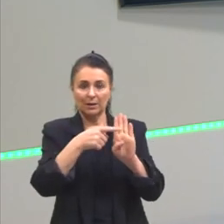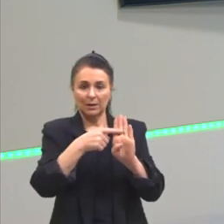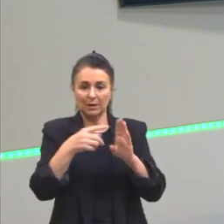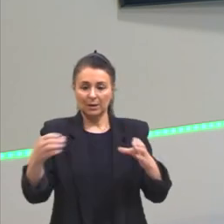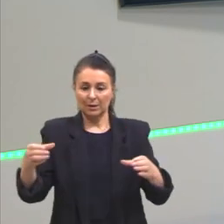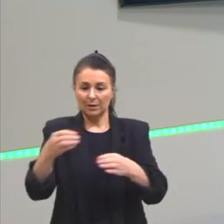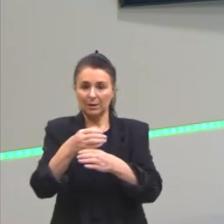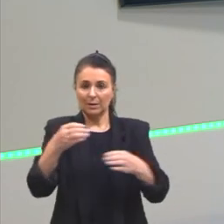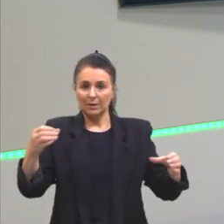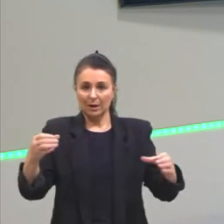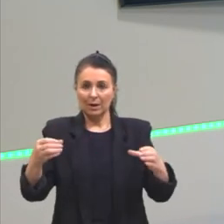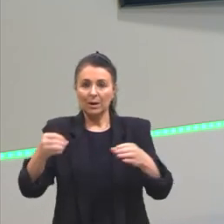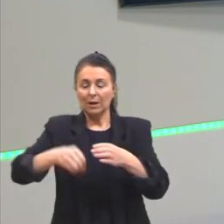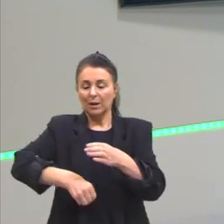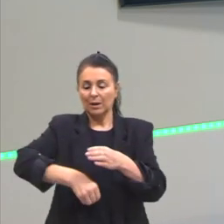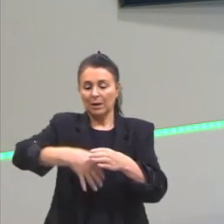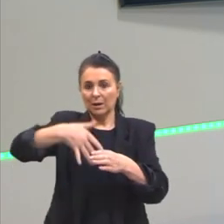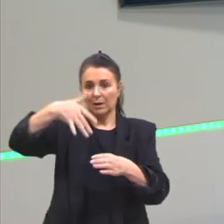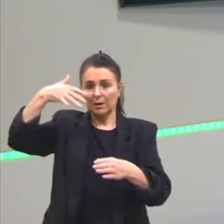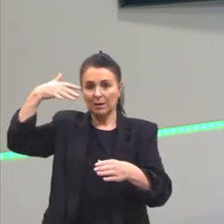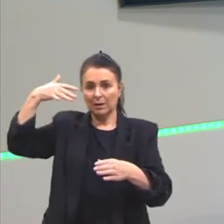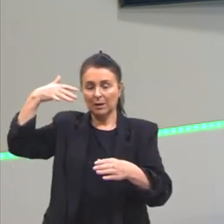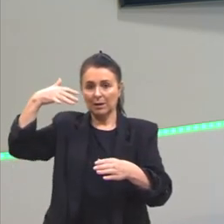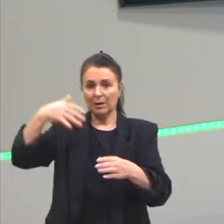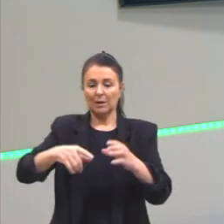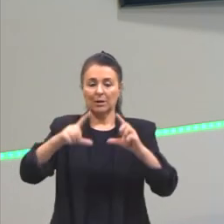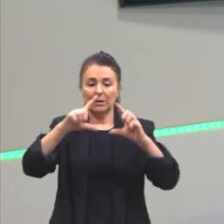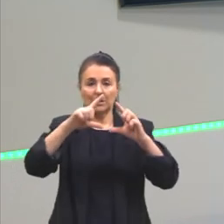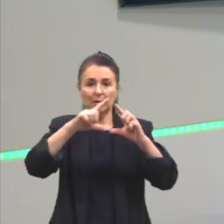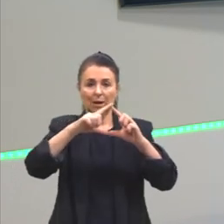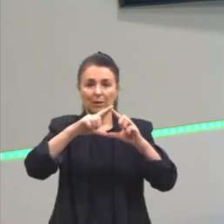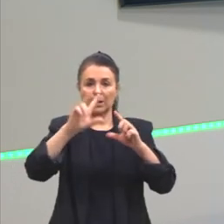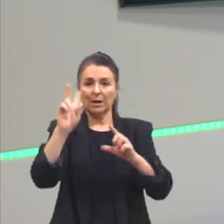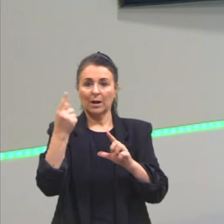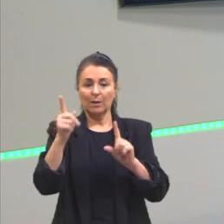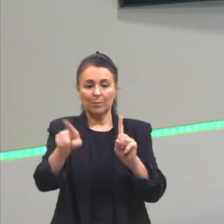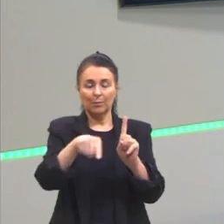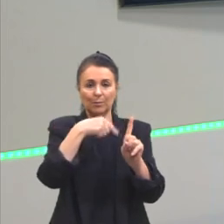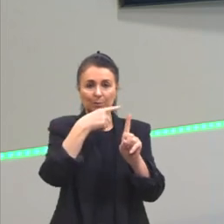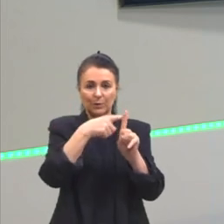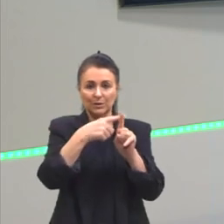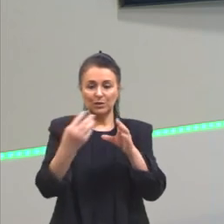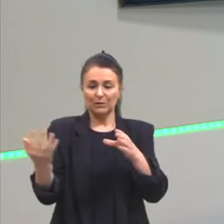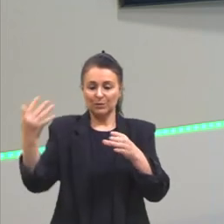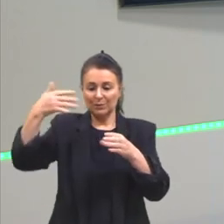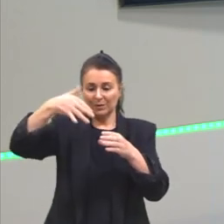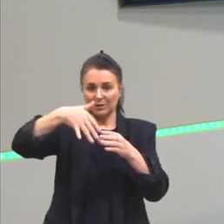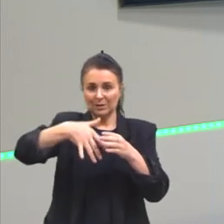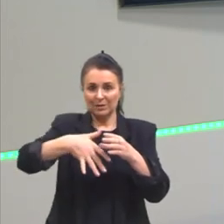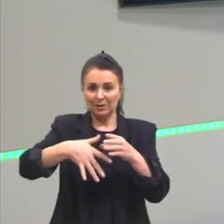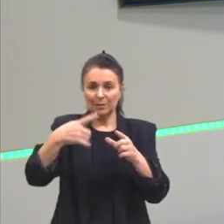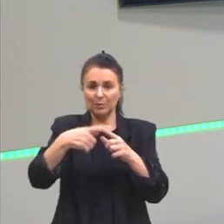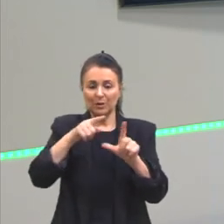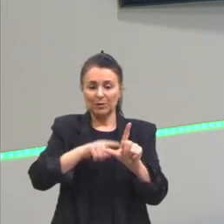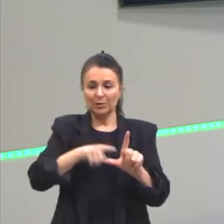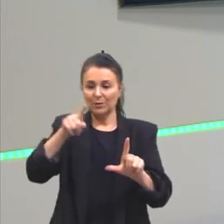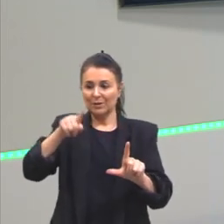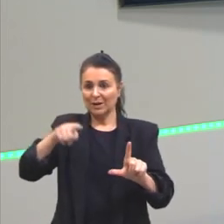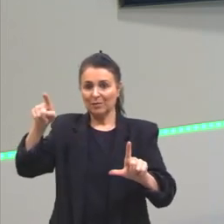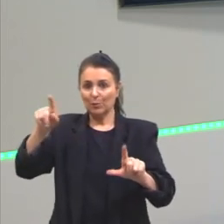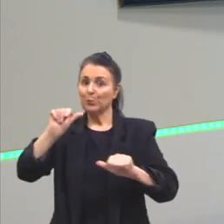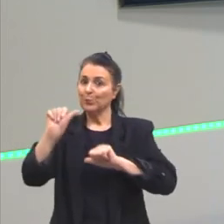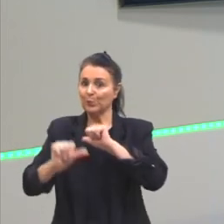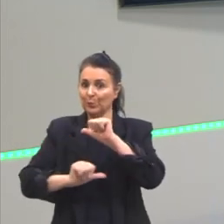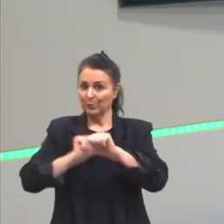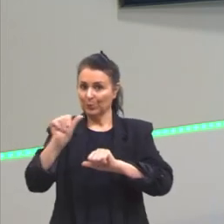exotérmicas. ΔH positivo são reações endotérmicas, porque o gráfico de um e de outro vai mudar.